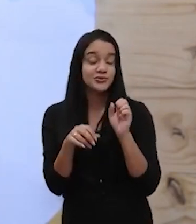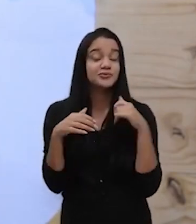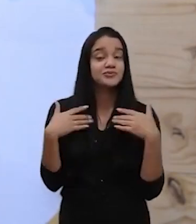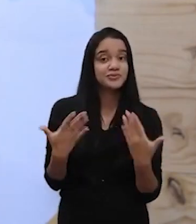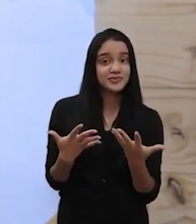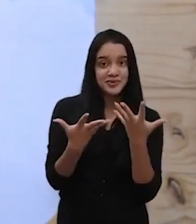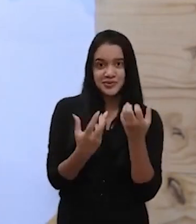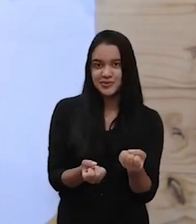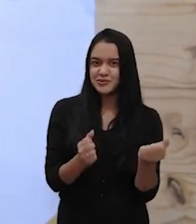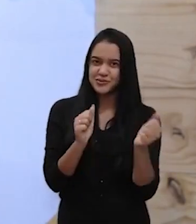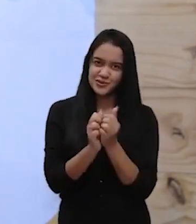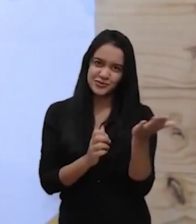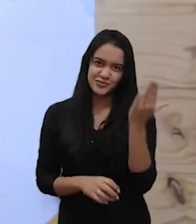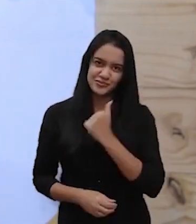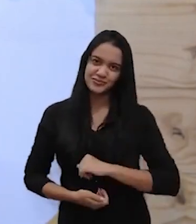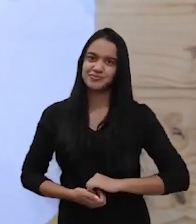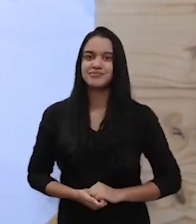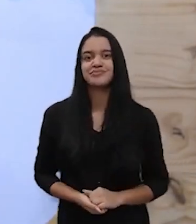bora lá comigo?